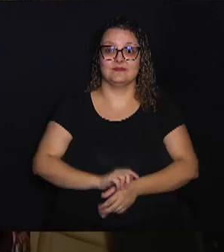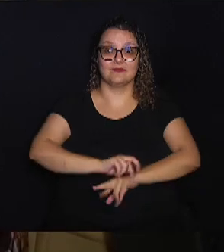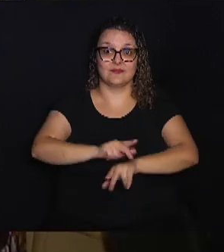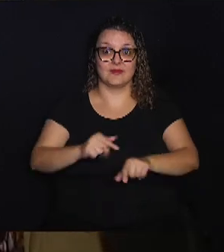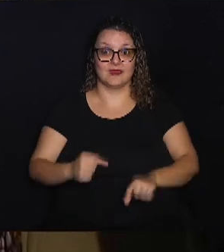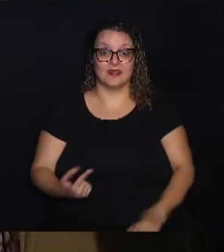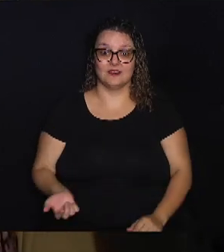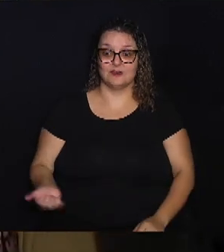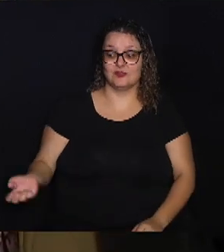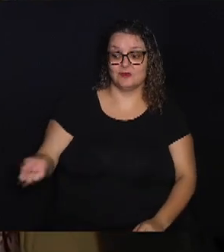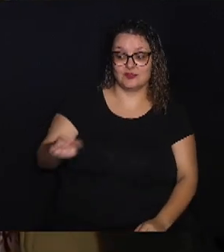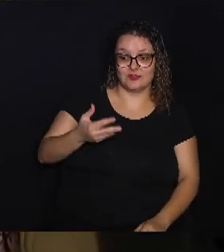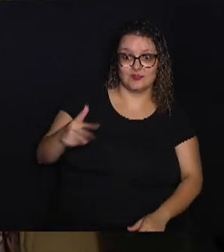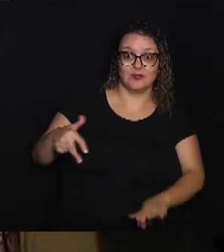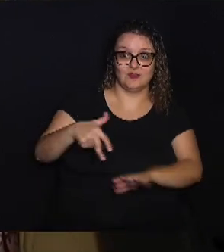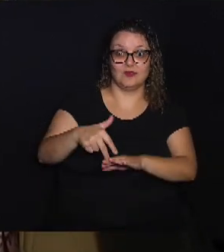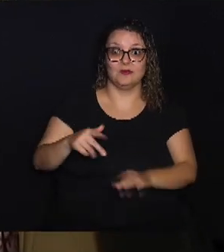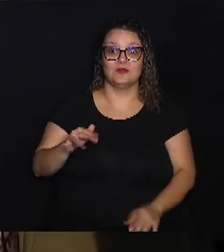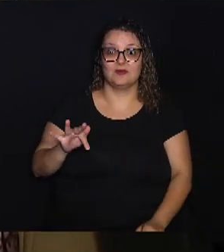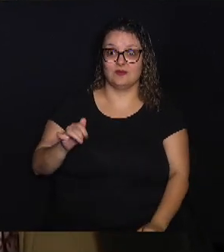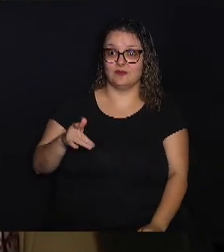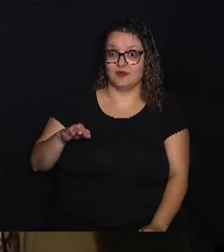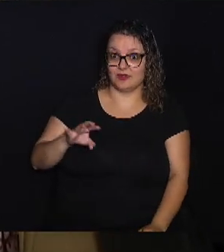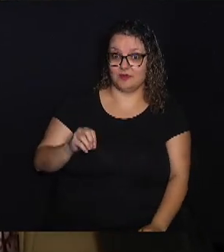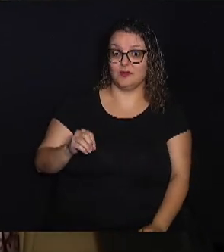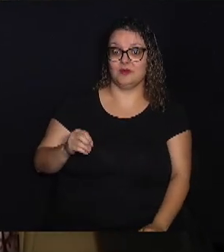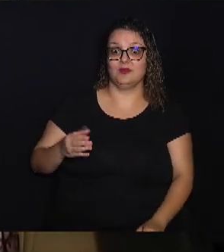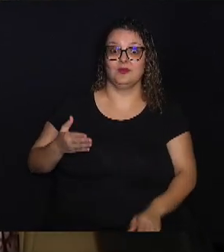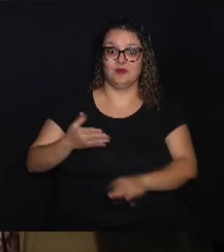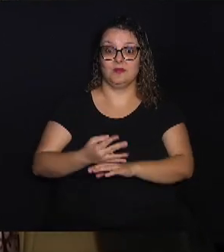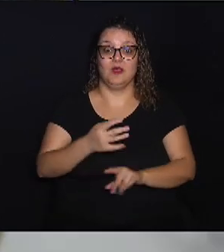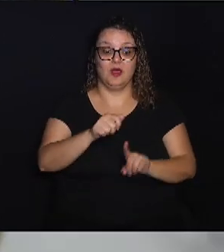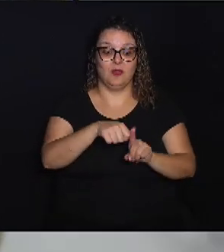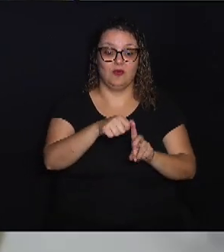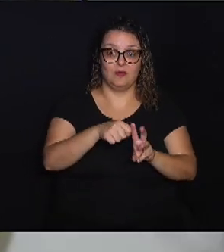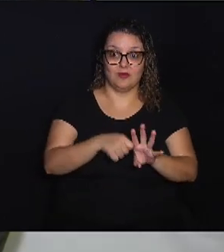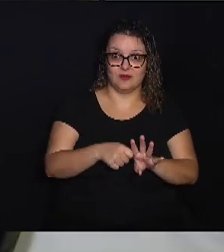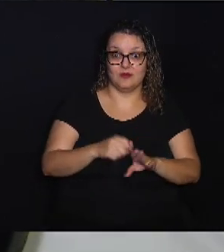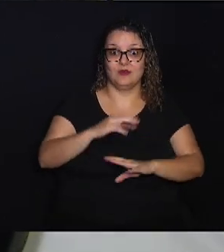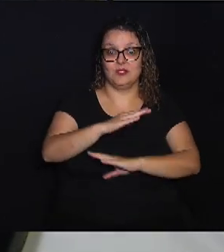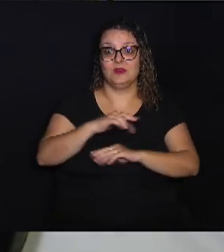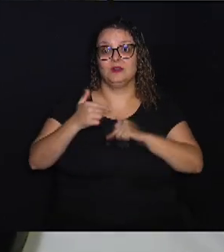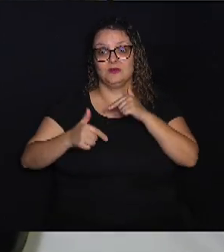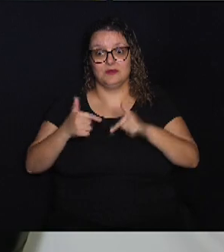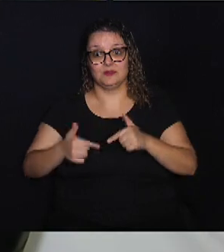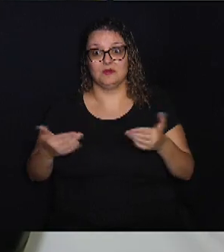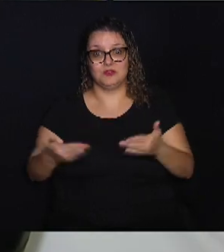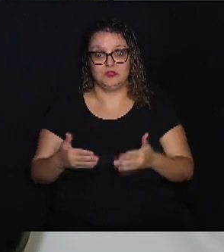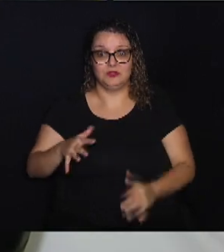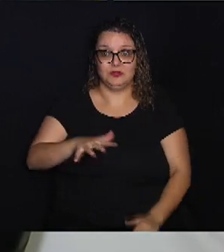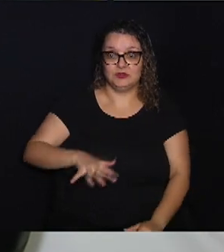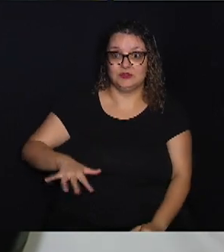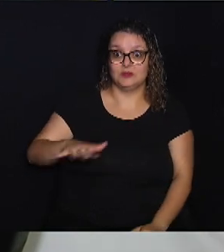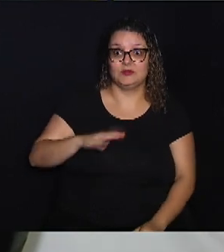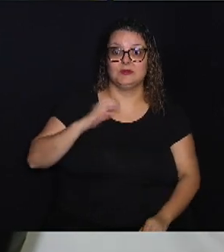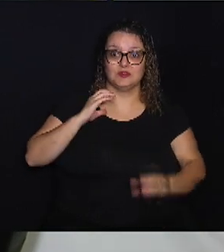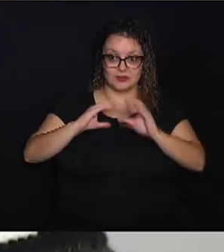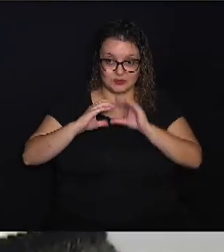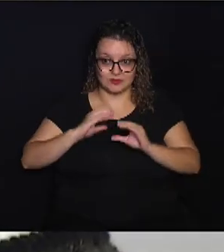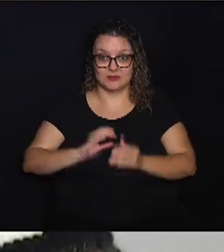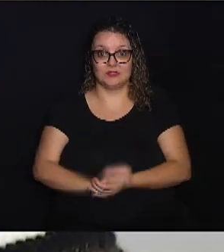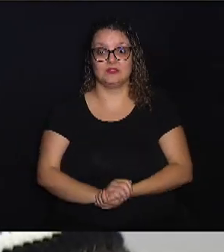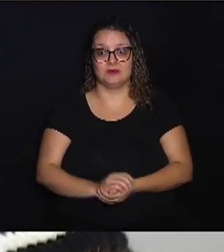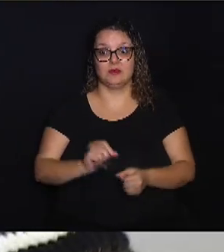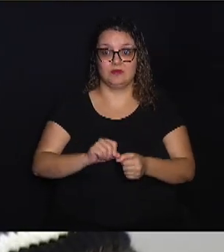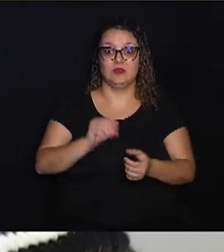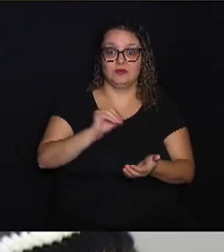novas do Legislativo está o Fábio, que entrou há quatro meses na casa e hoje trabalha no Departamento de Comunicação. Ele fez